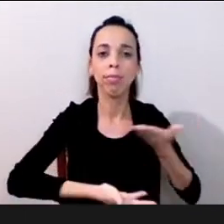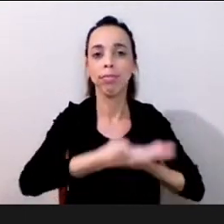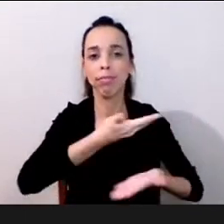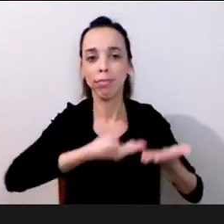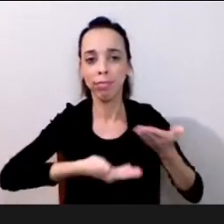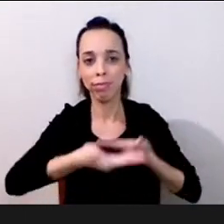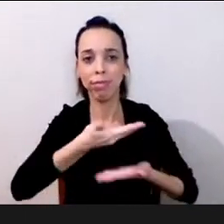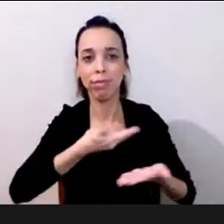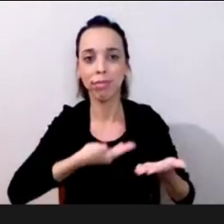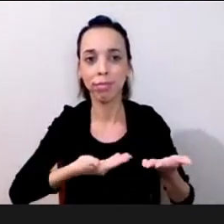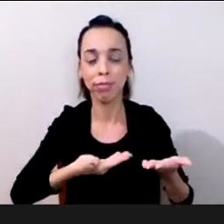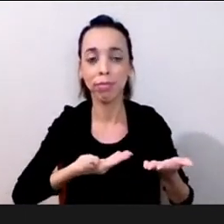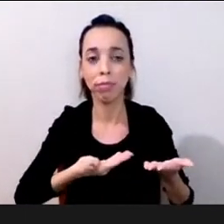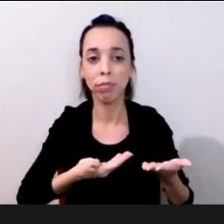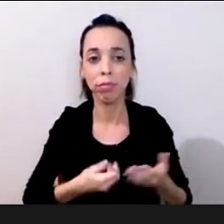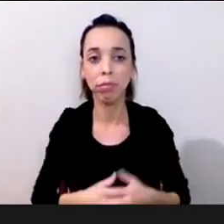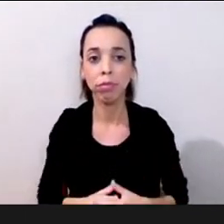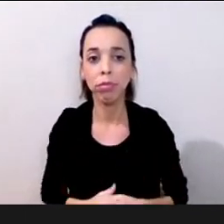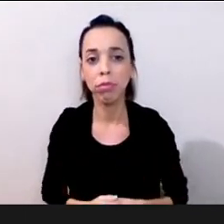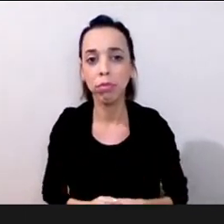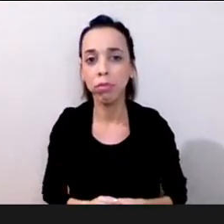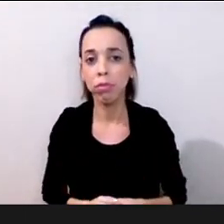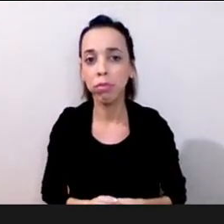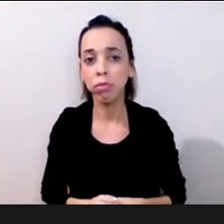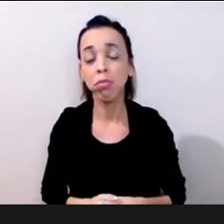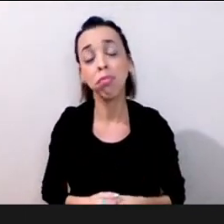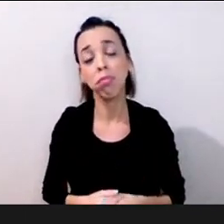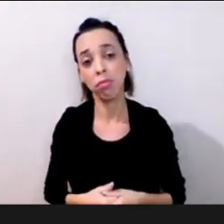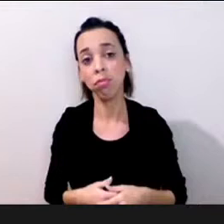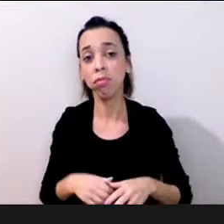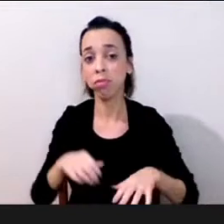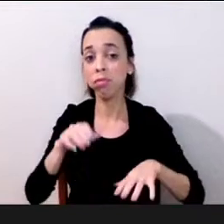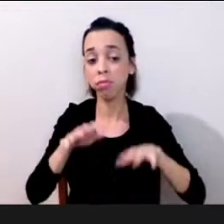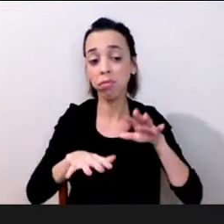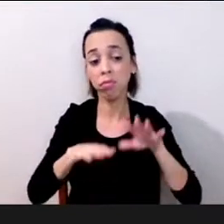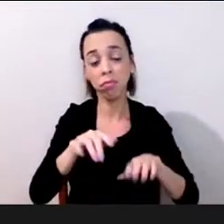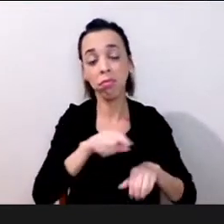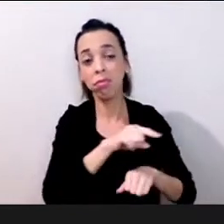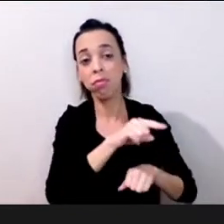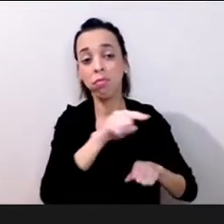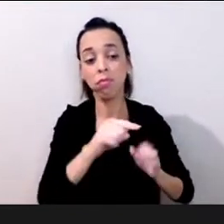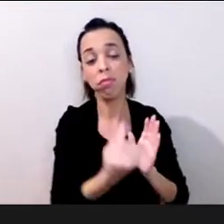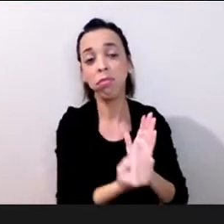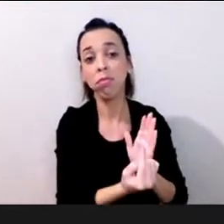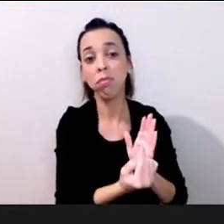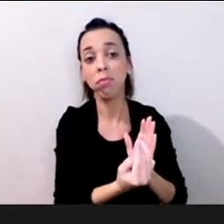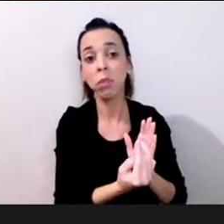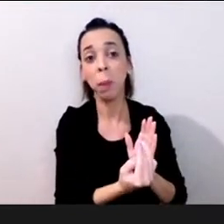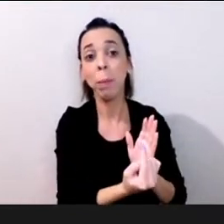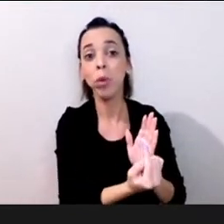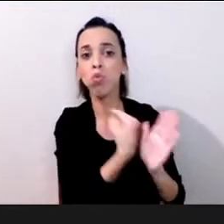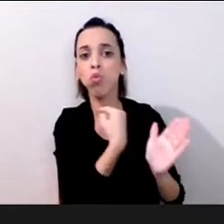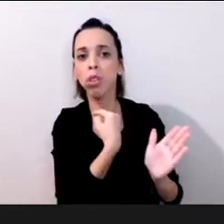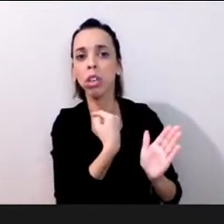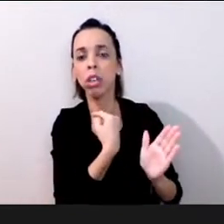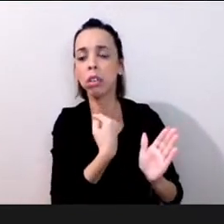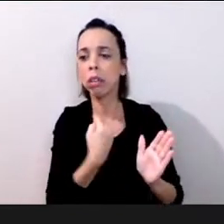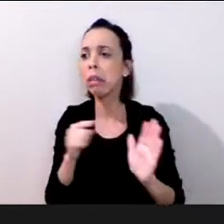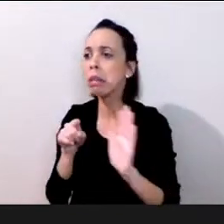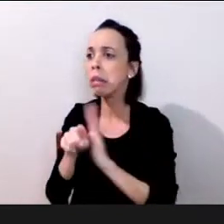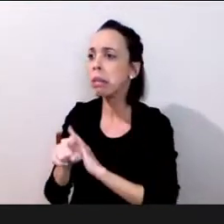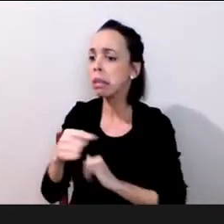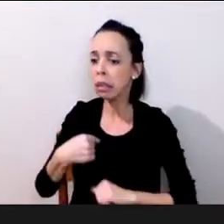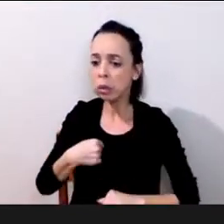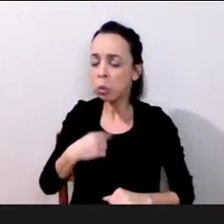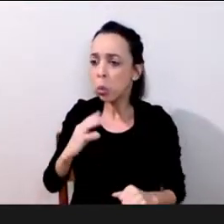professores às vezes as pessoas fazem-nos perguntas que só elas podem responder isto é quando eu digo onde é que eu vou buscar coragem digo